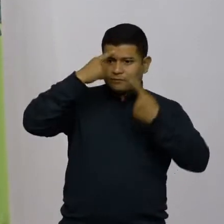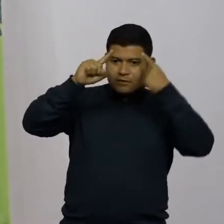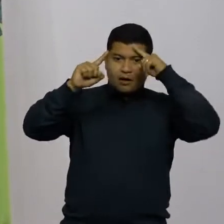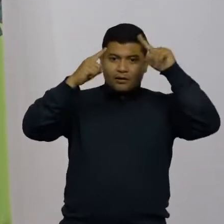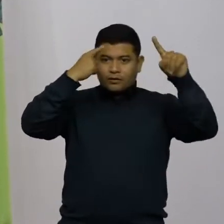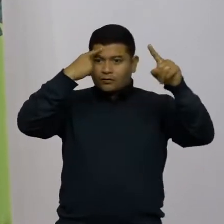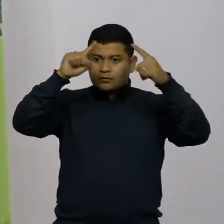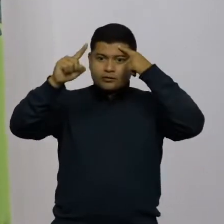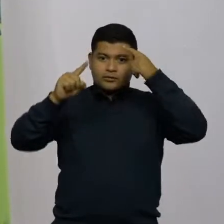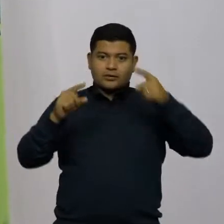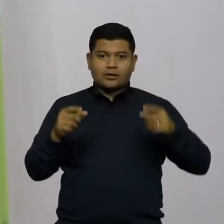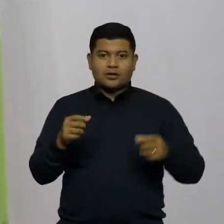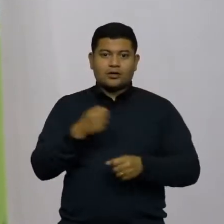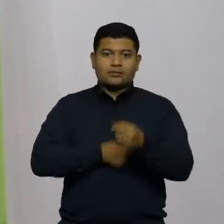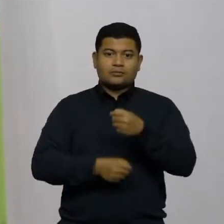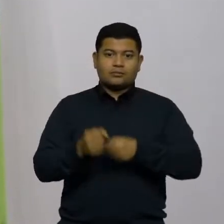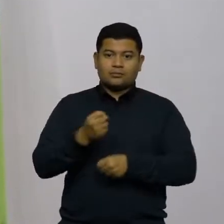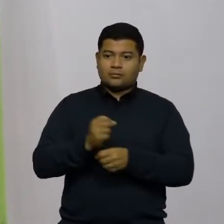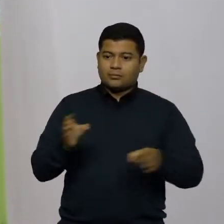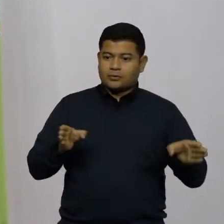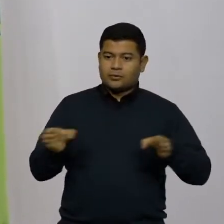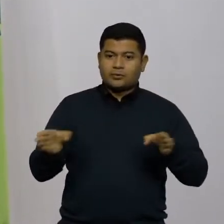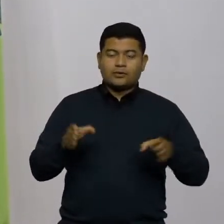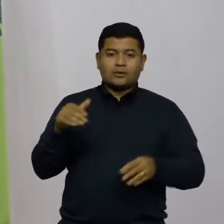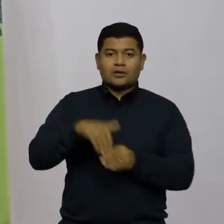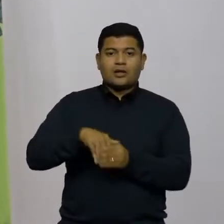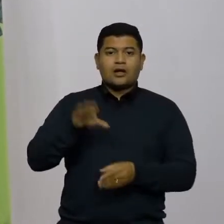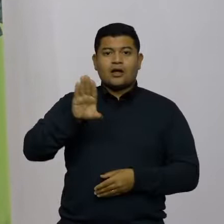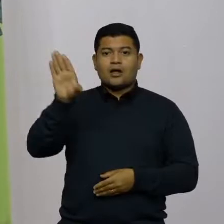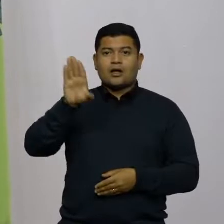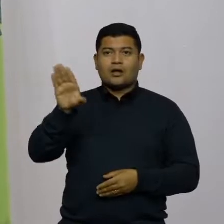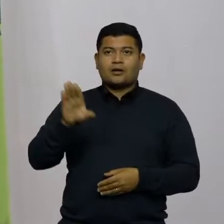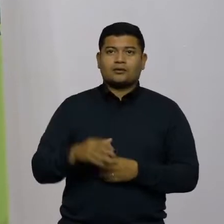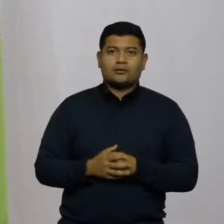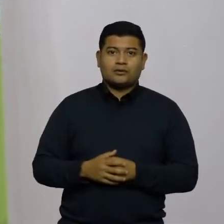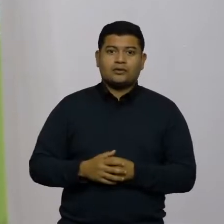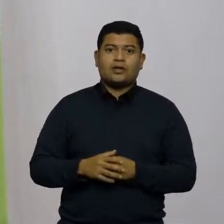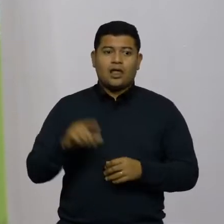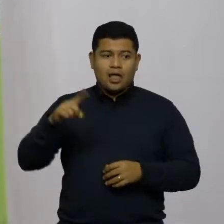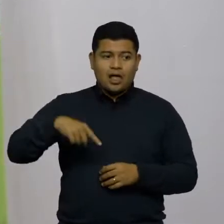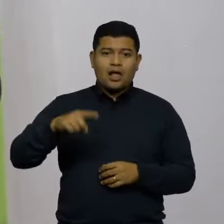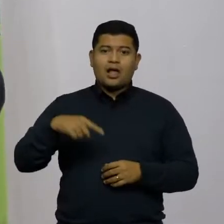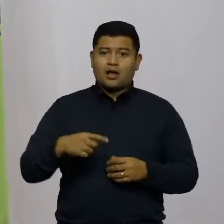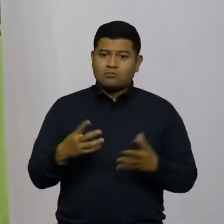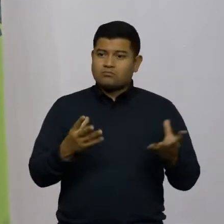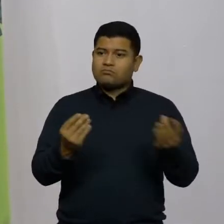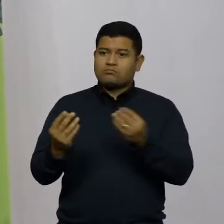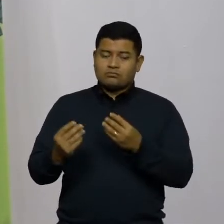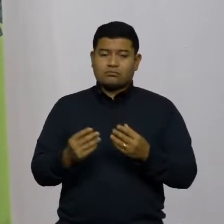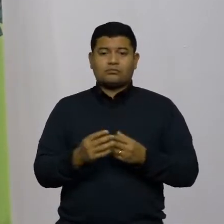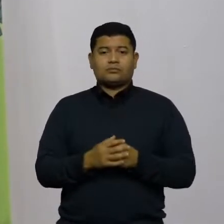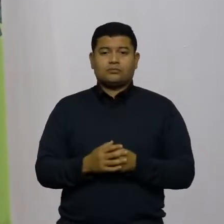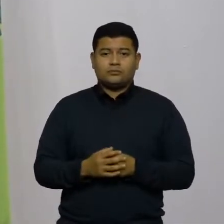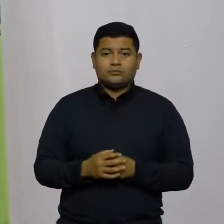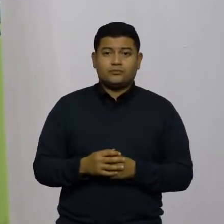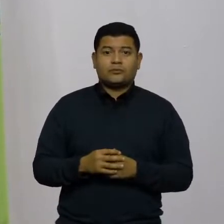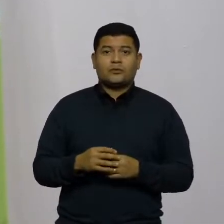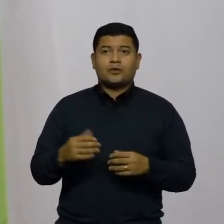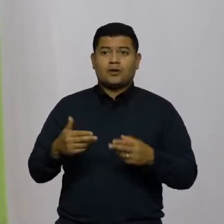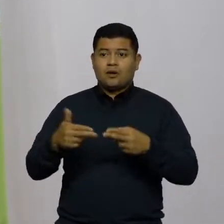ano eleitoral, muitos políticos brasileiros e é folclórico, isso são conhecidos por inaugurar obras